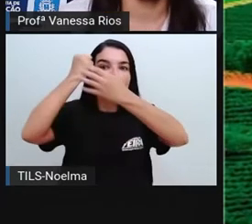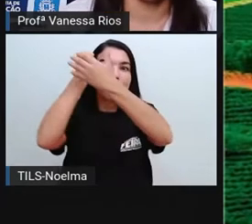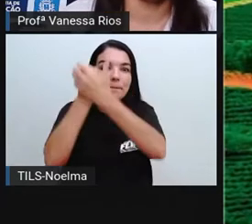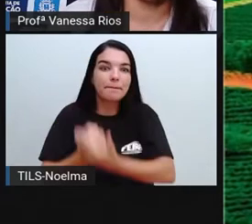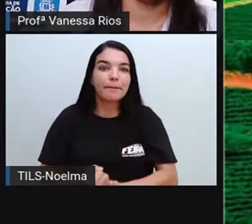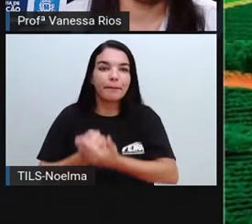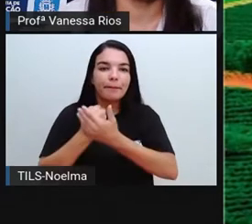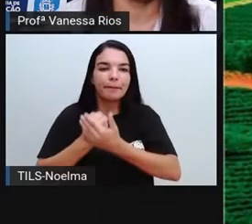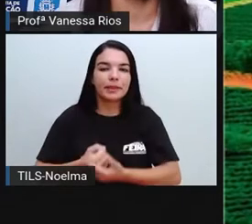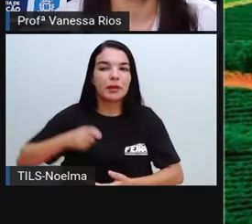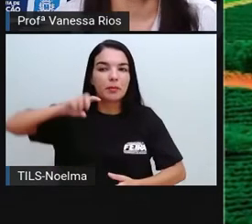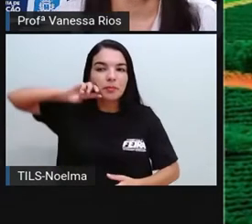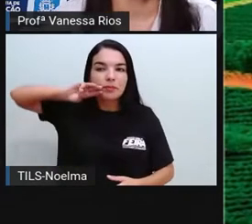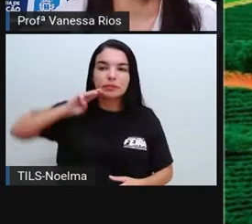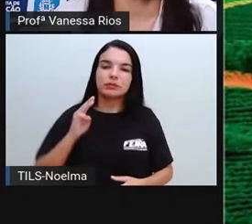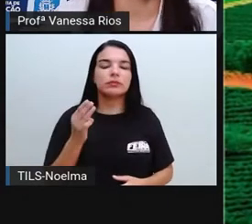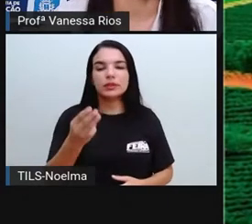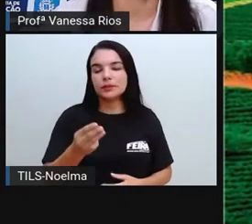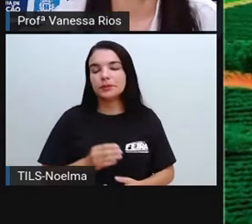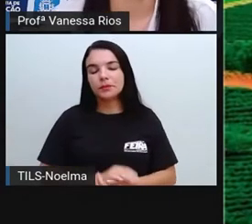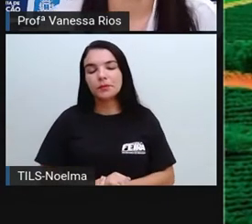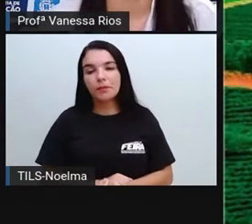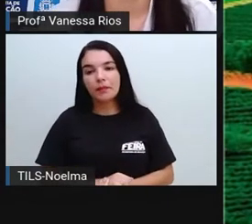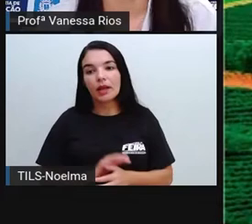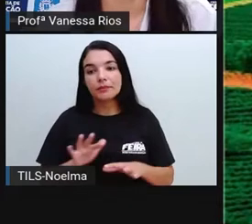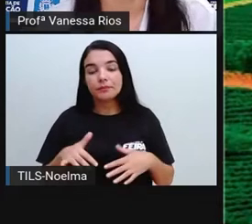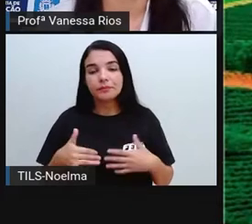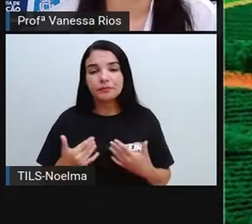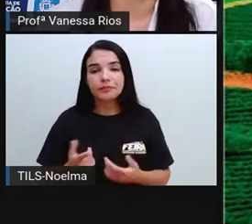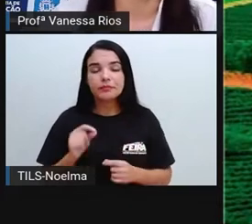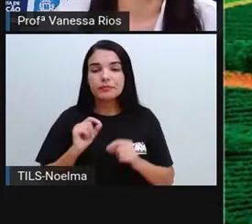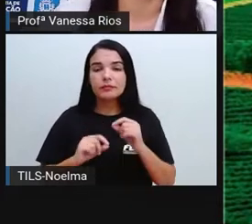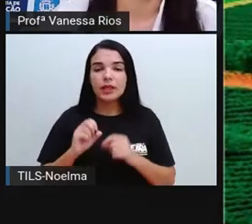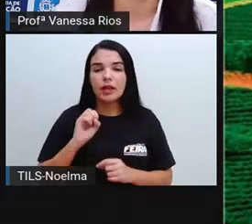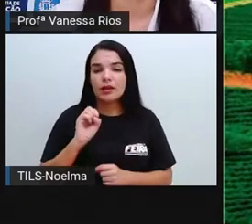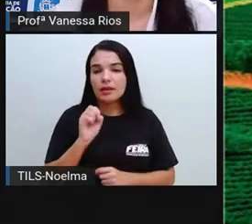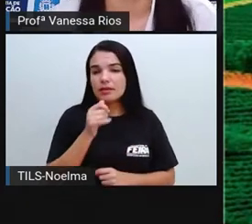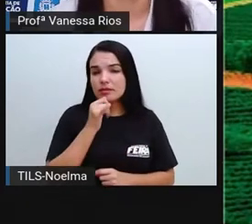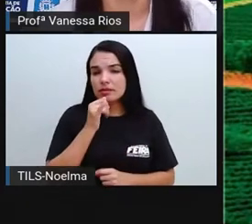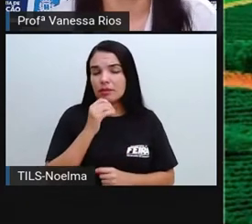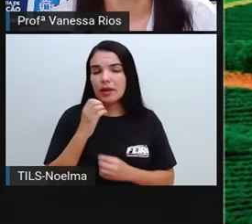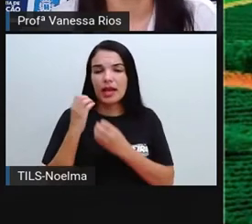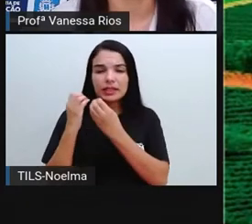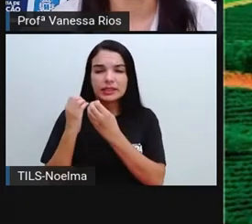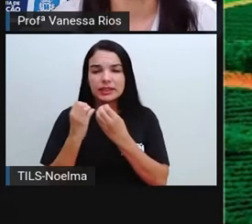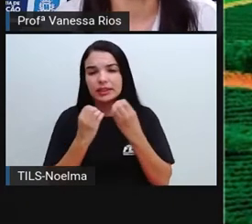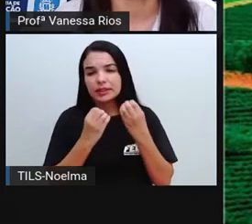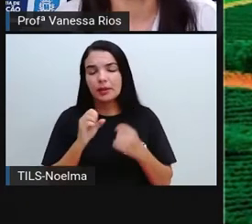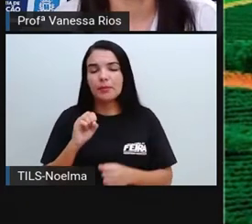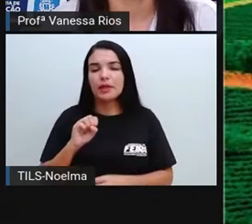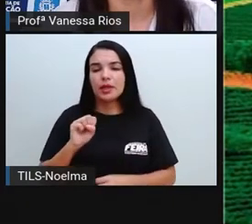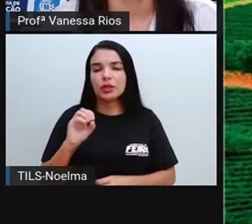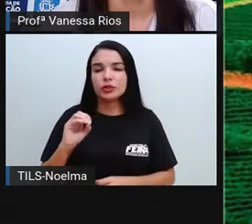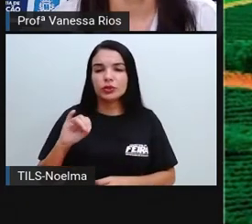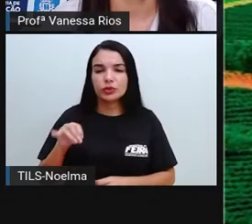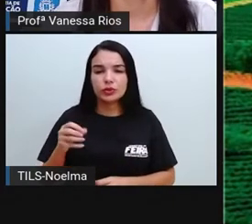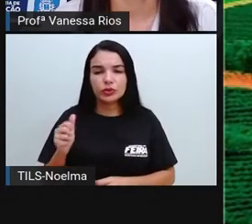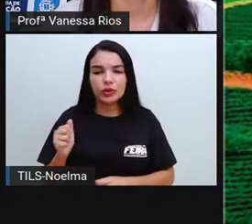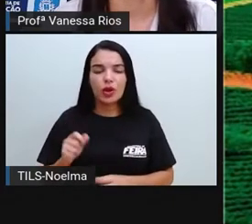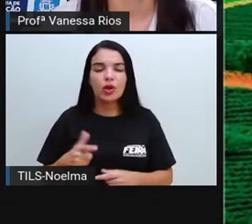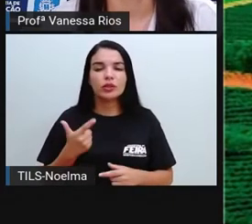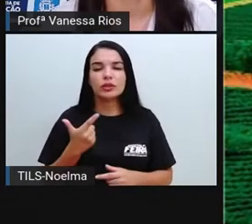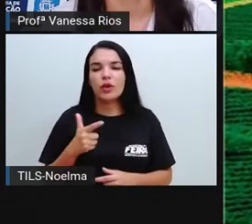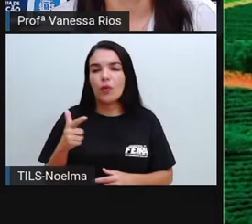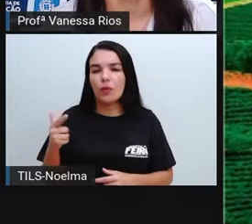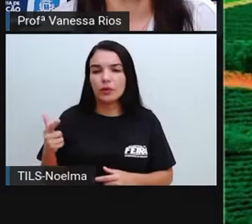que estiver produzindo. E aí, essas toneladas de soja ou de milho, né? Ou de outras produções vão